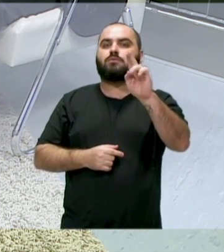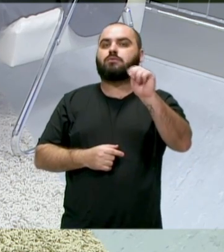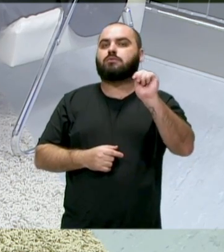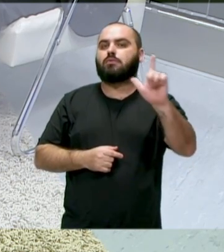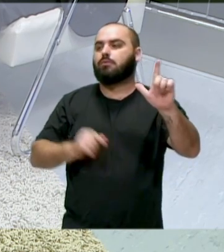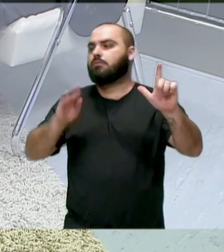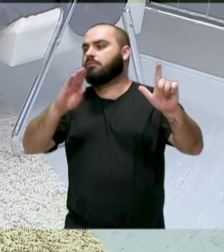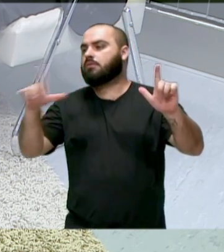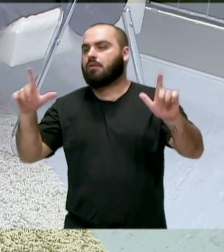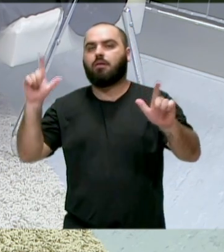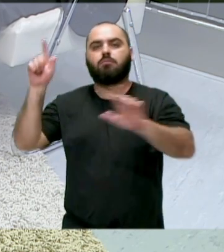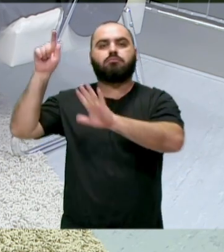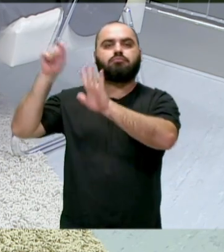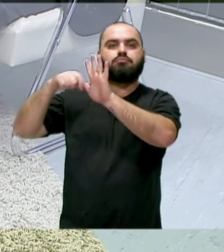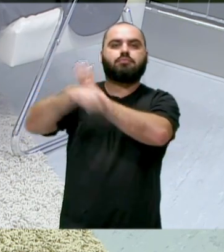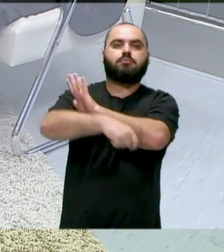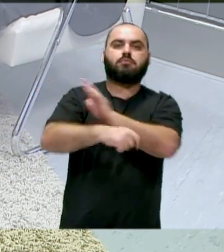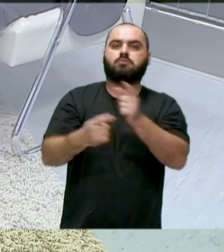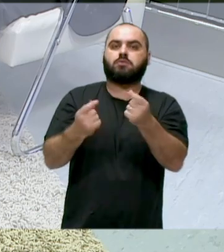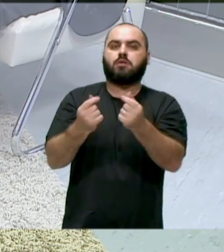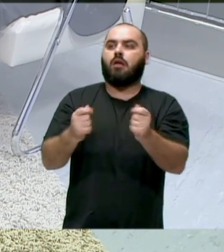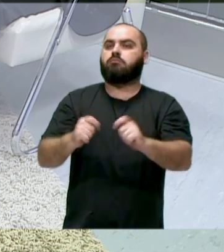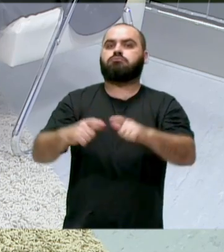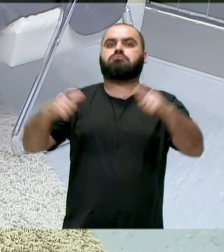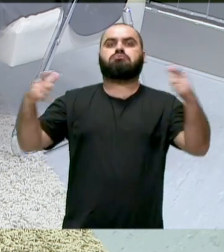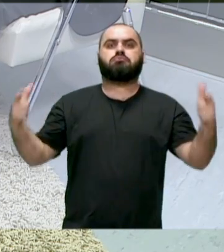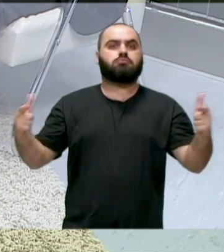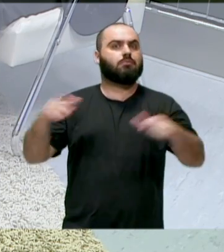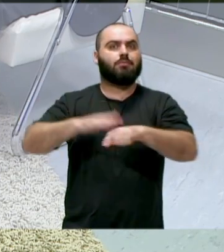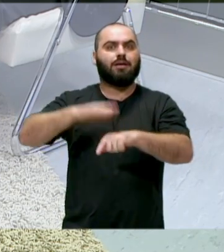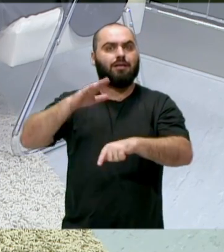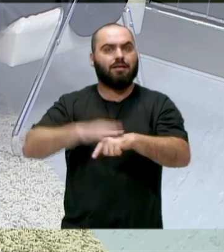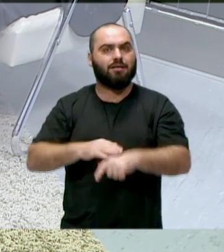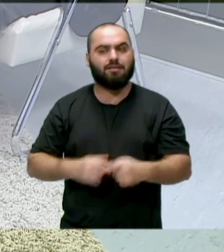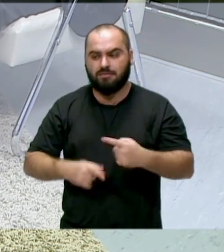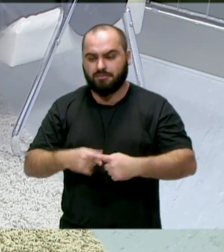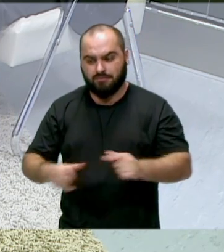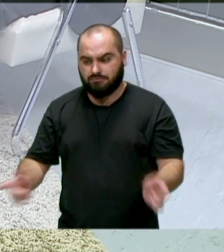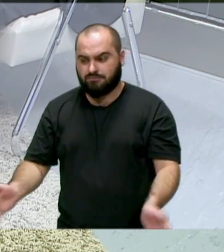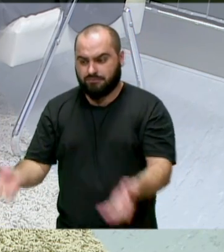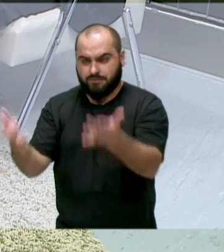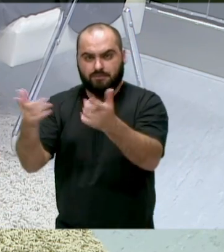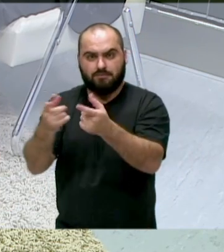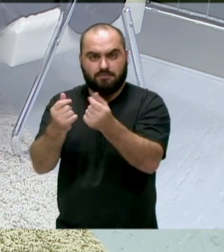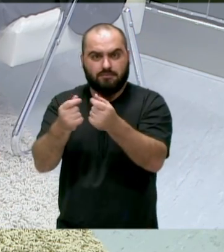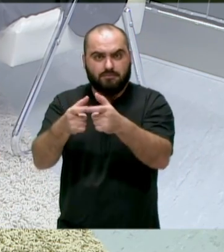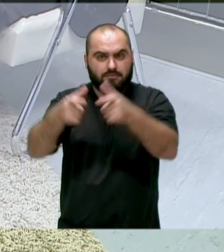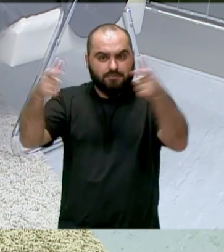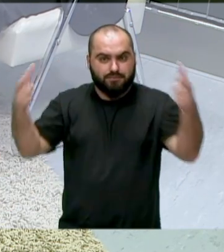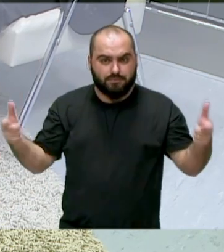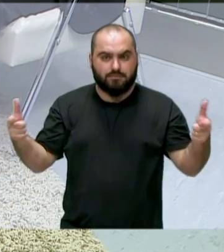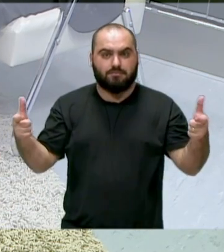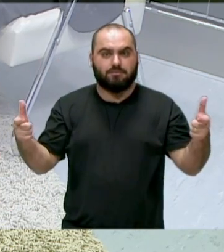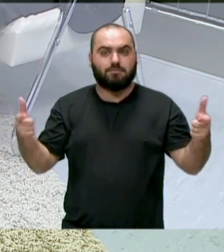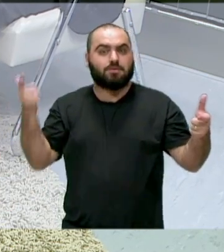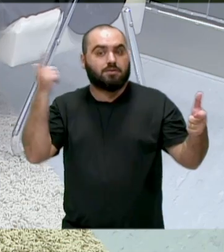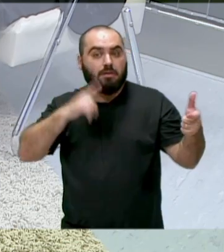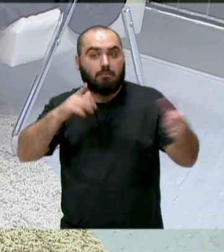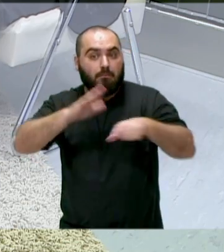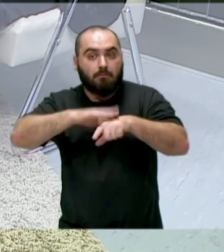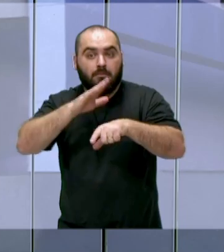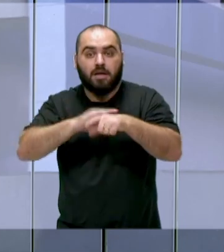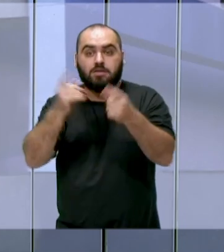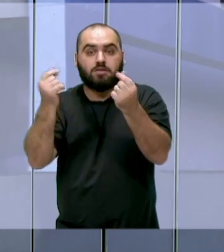esse tributo, que a arrecadação foi maior. Ou seja, quando tu incentiva, tu arrecada mais, quando tu flexibiliza, arrecada mais.